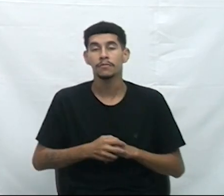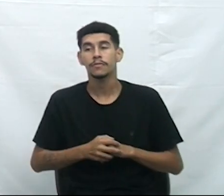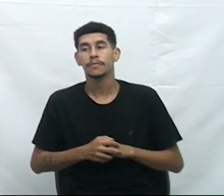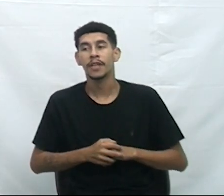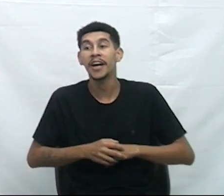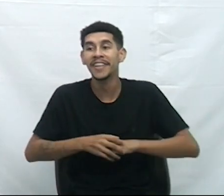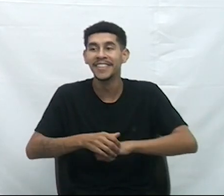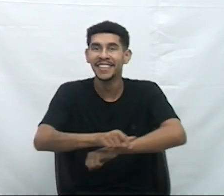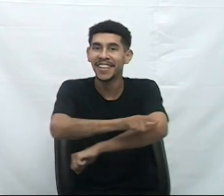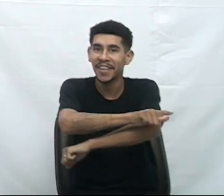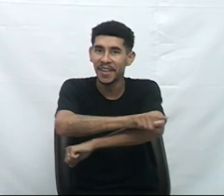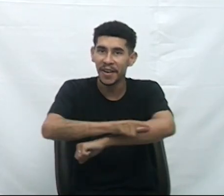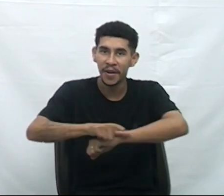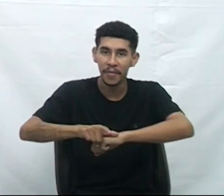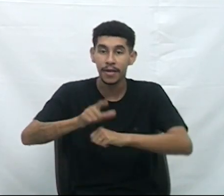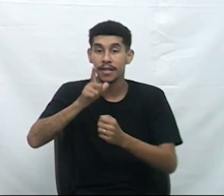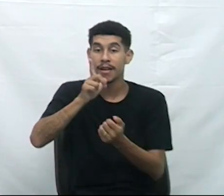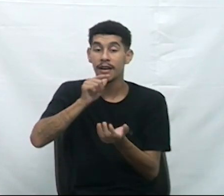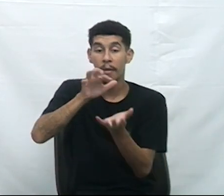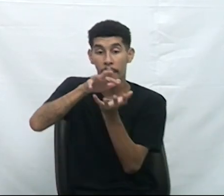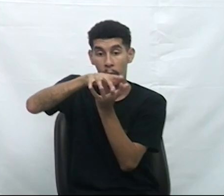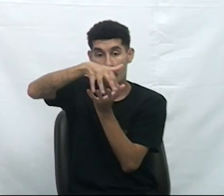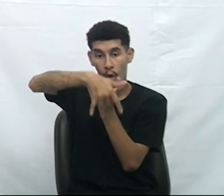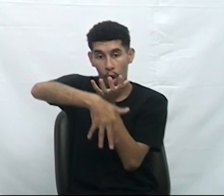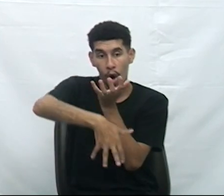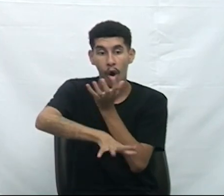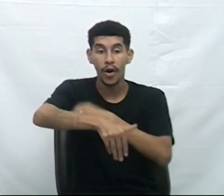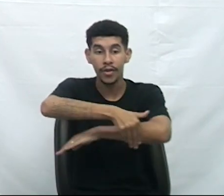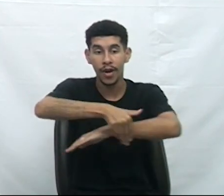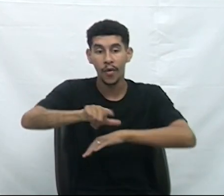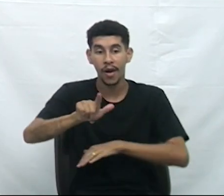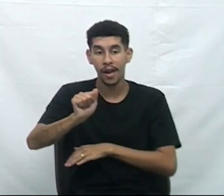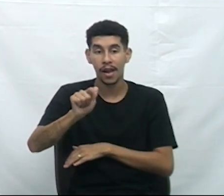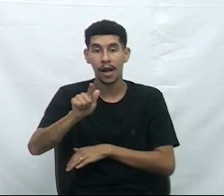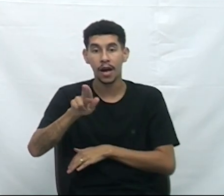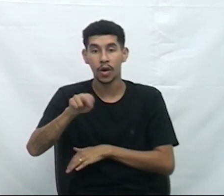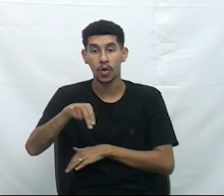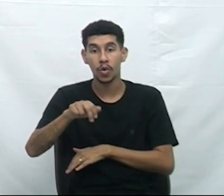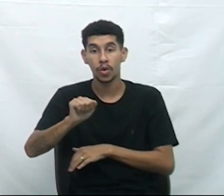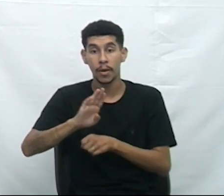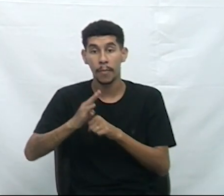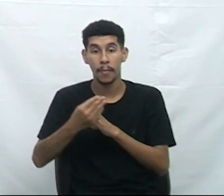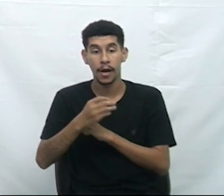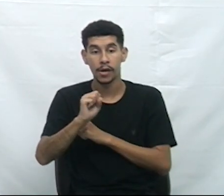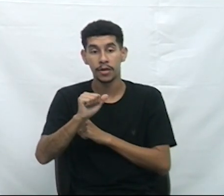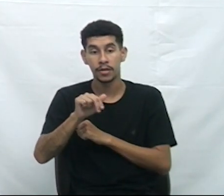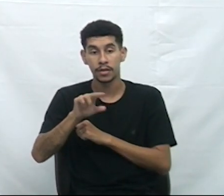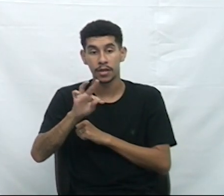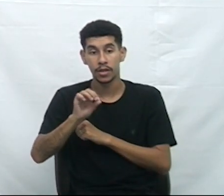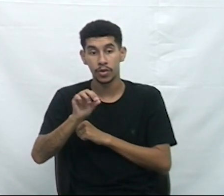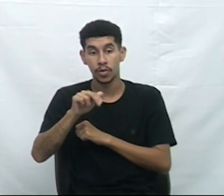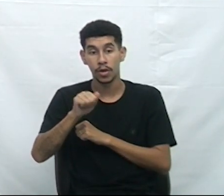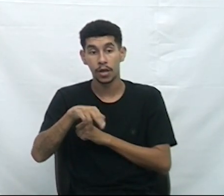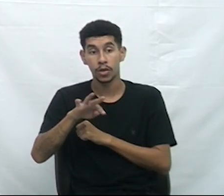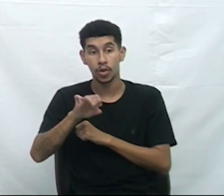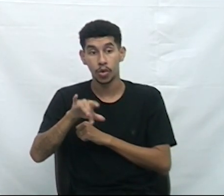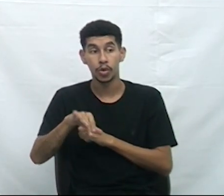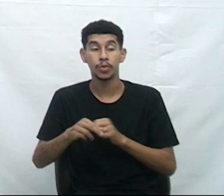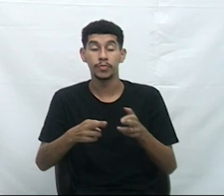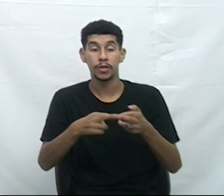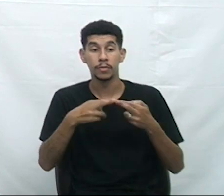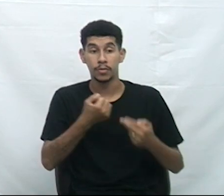manutenção das bocas de lobo localizadas na Rua Laguna, bairro Santo Antônio. Requerimento número 280, de